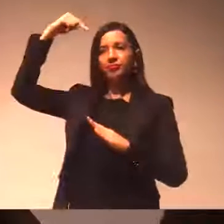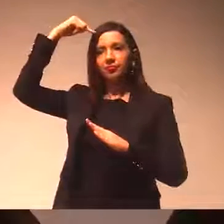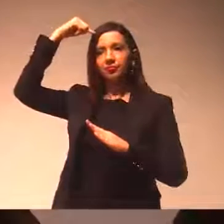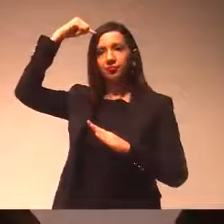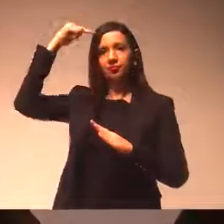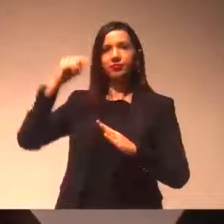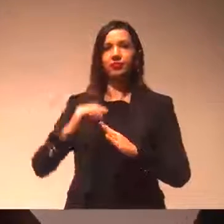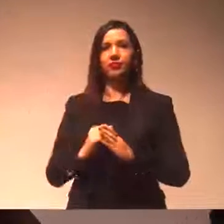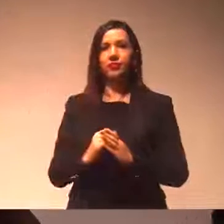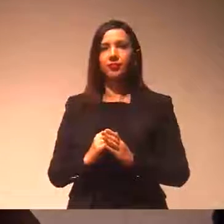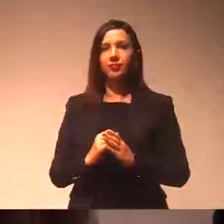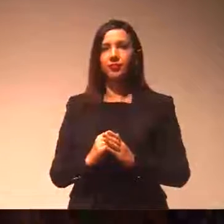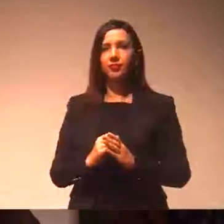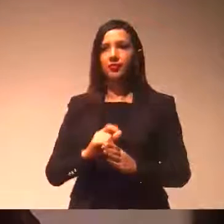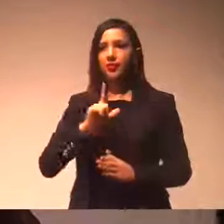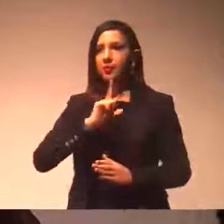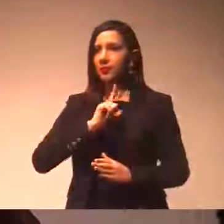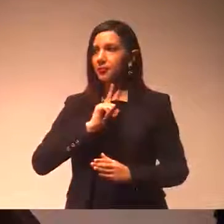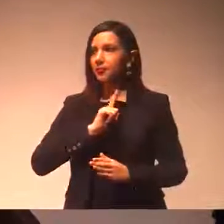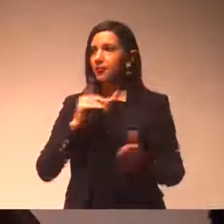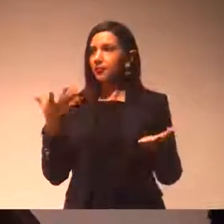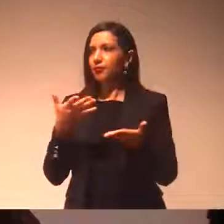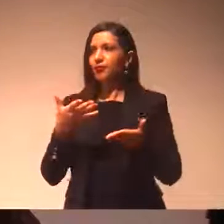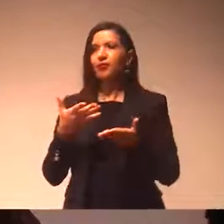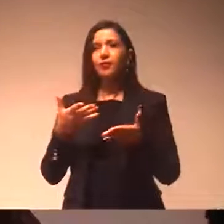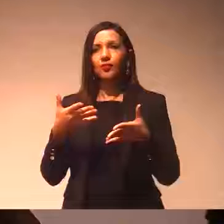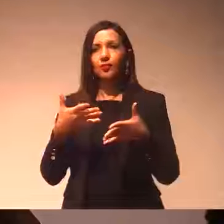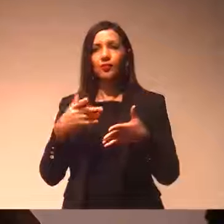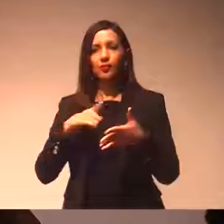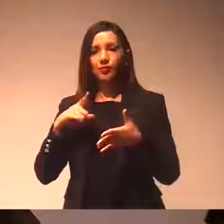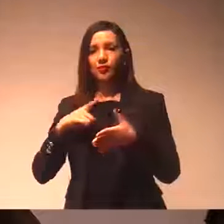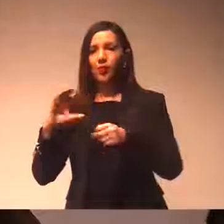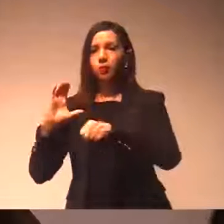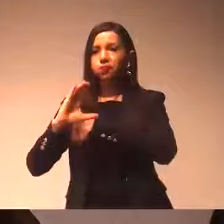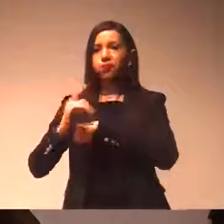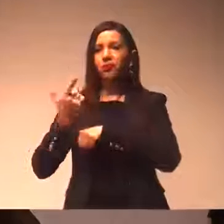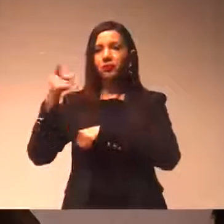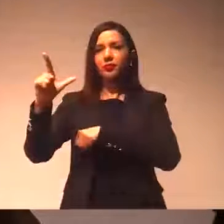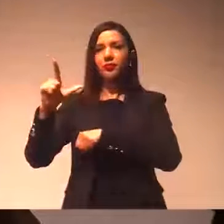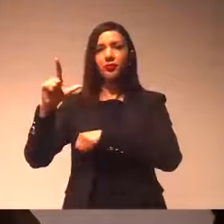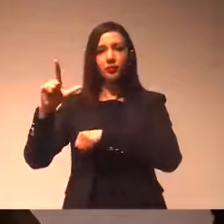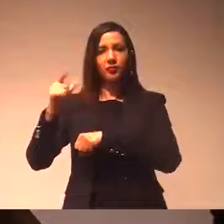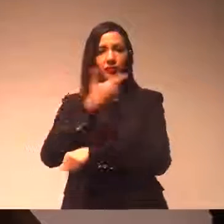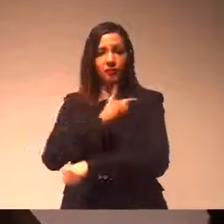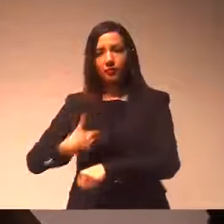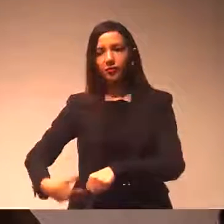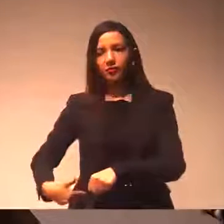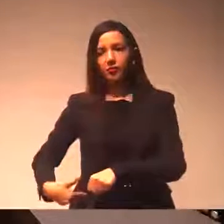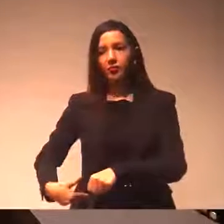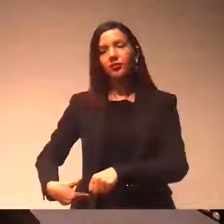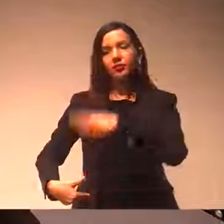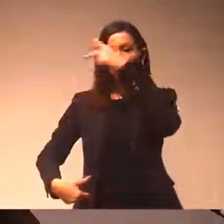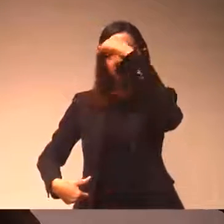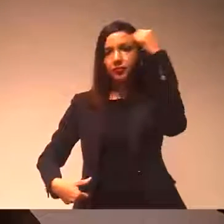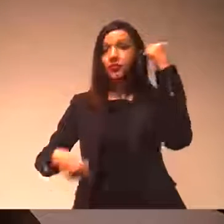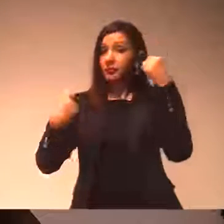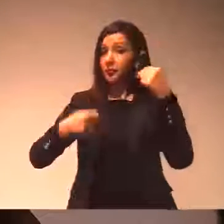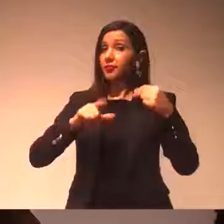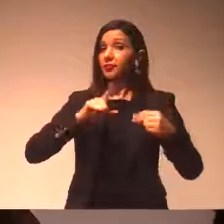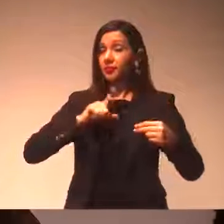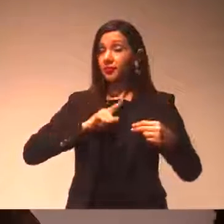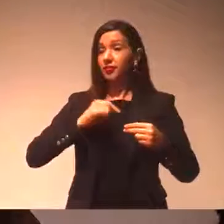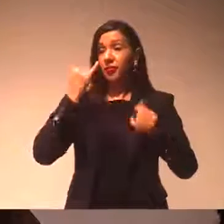Mas se ela está sob intervenção ou requisição, naturalmente a prefeitura tem sim que prestar intervenção, informação. Se não